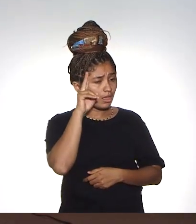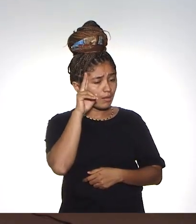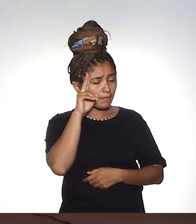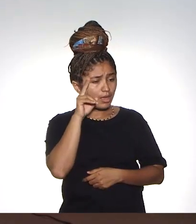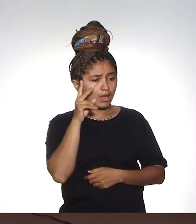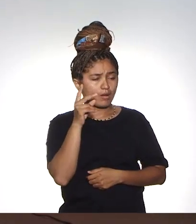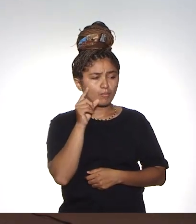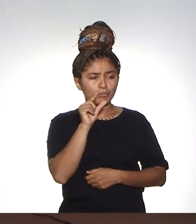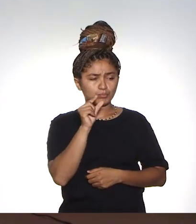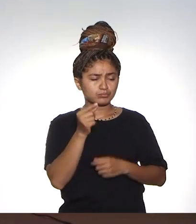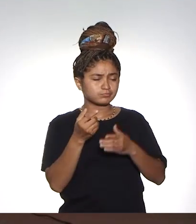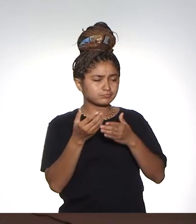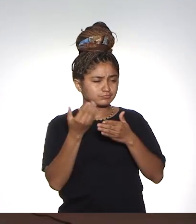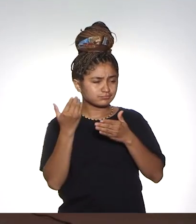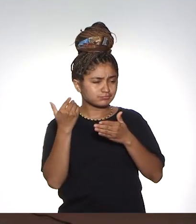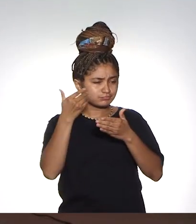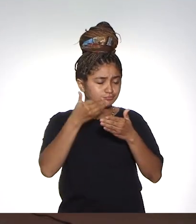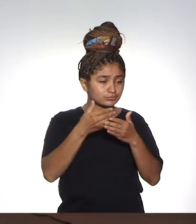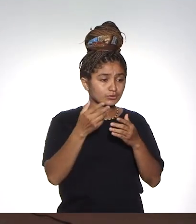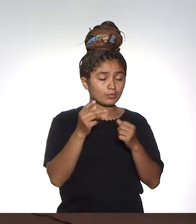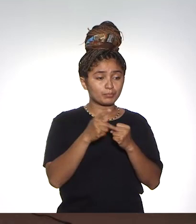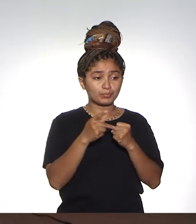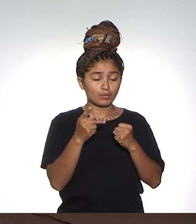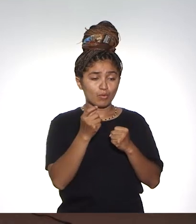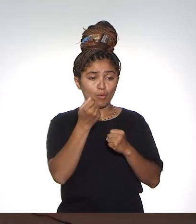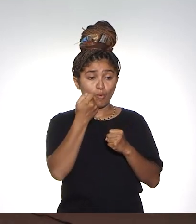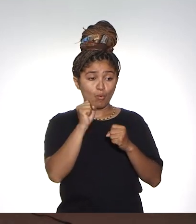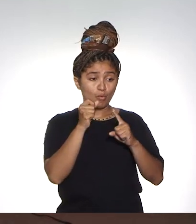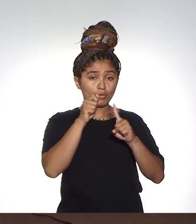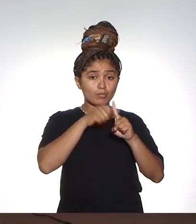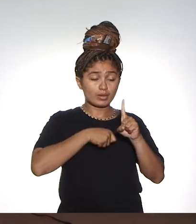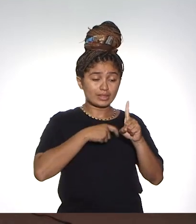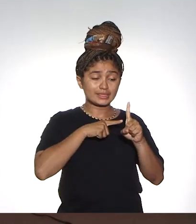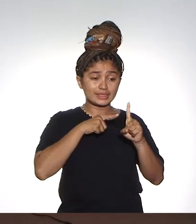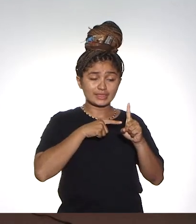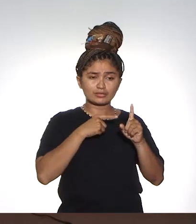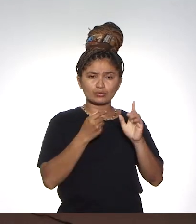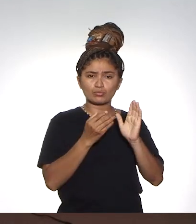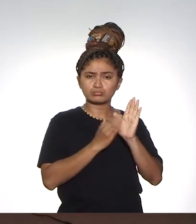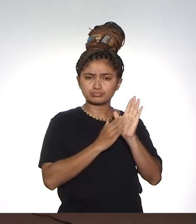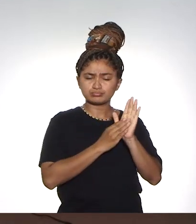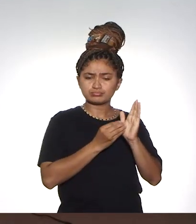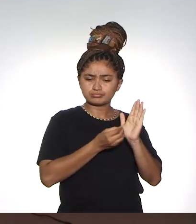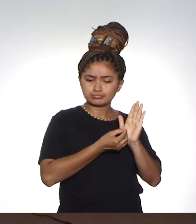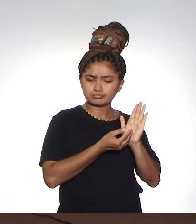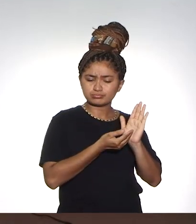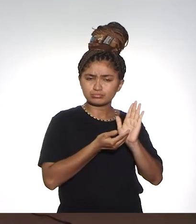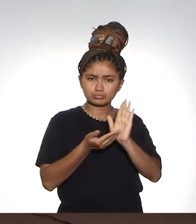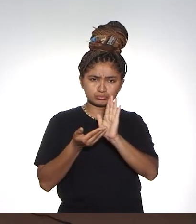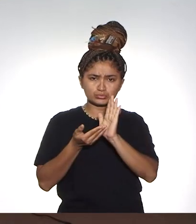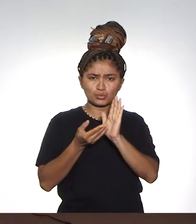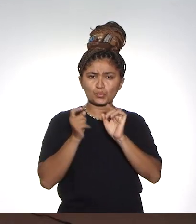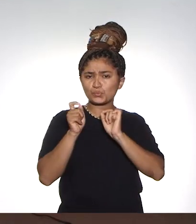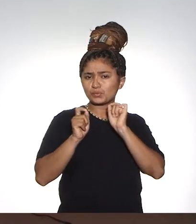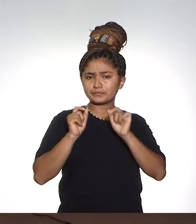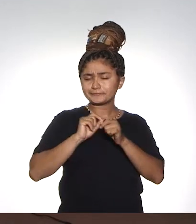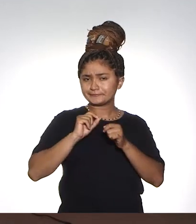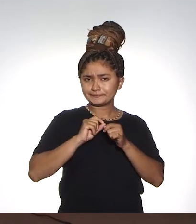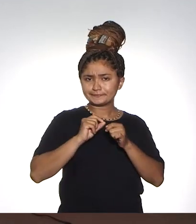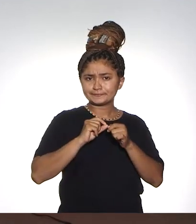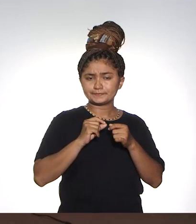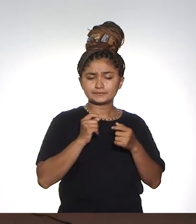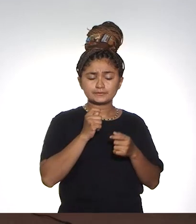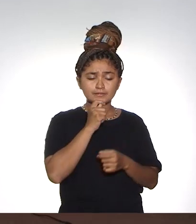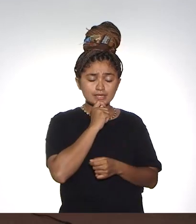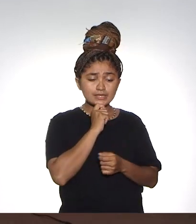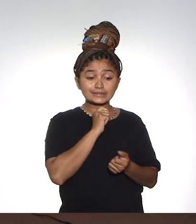voltando um pouquinho da pós-graduação, nesses oito meses, e é uma prestação de conta nossa o que foi feito, mesmo